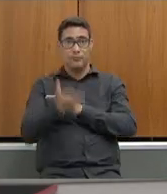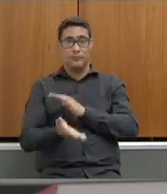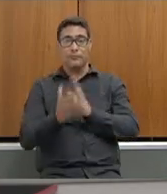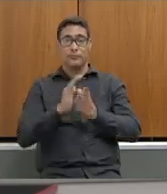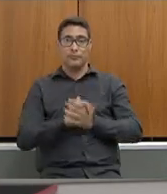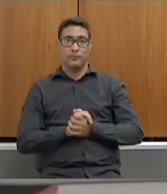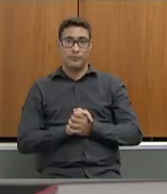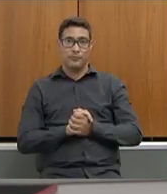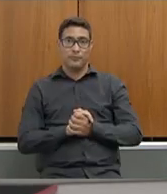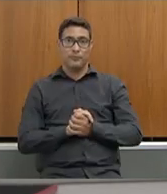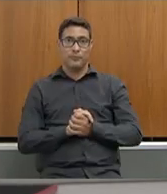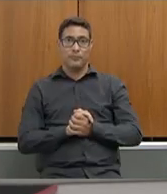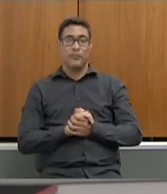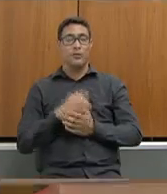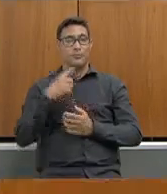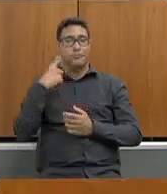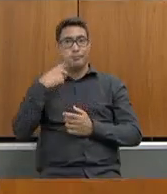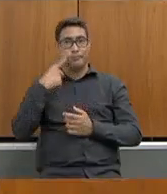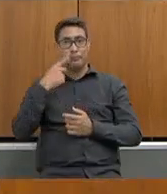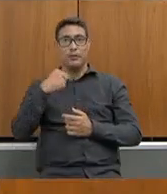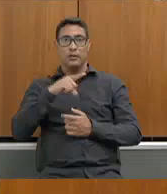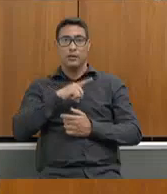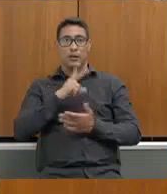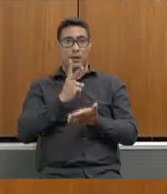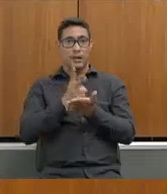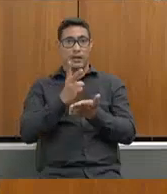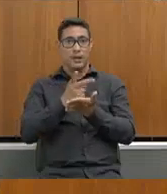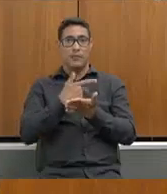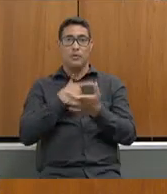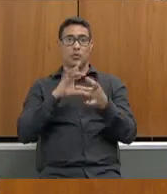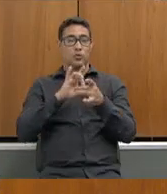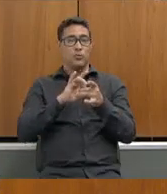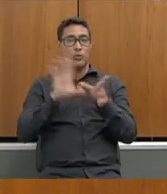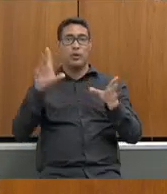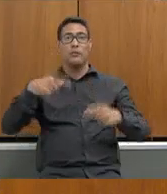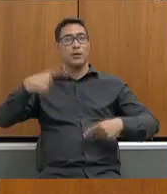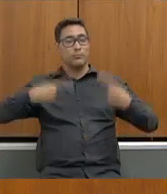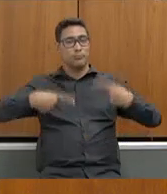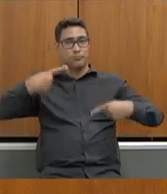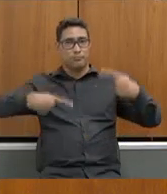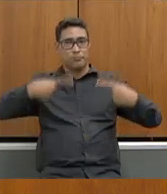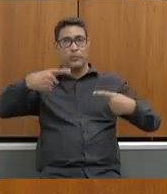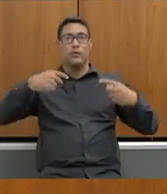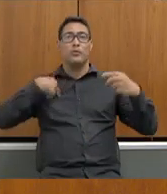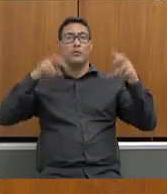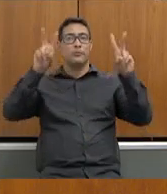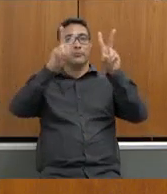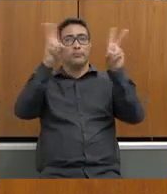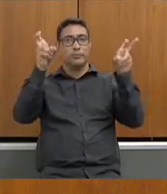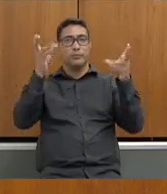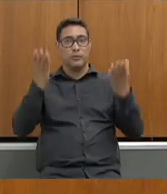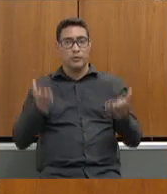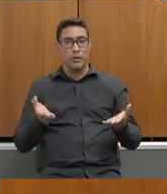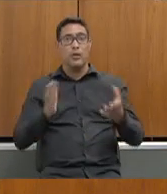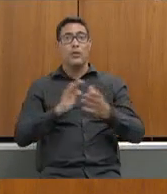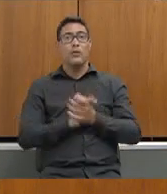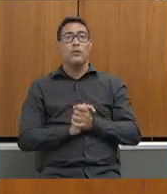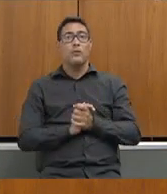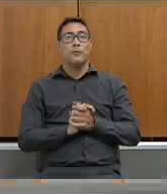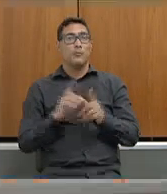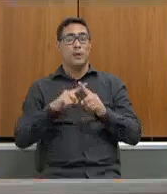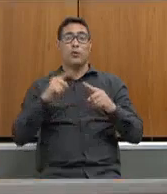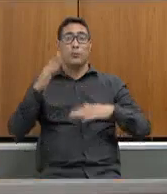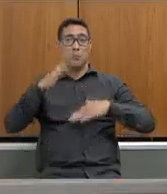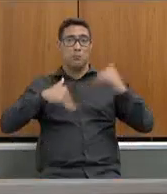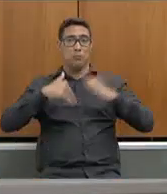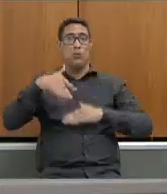deputada estarei sempre disponível para debatermos os nossos assuntos temos muito o que debater mas como profissional dessa